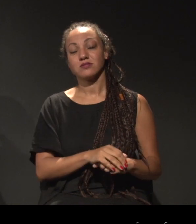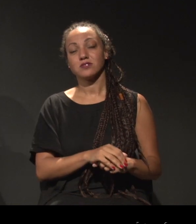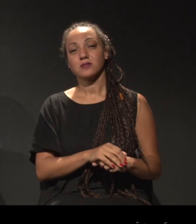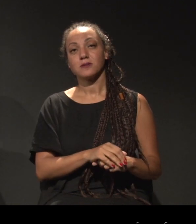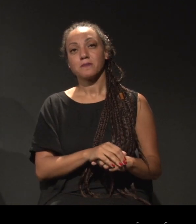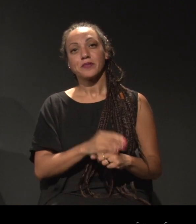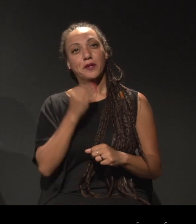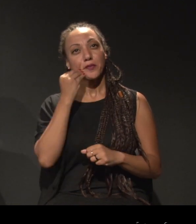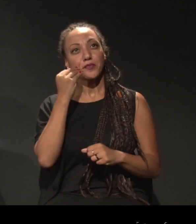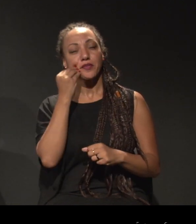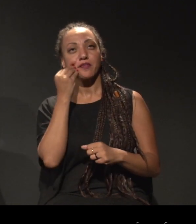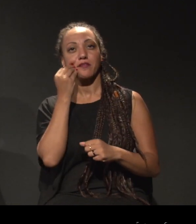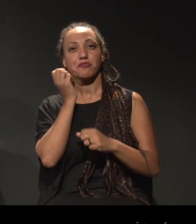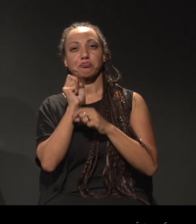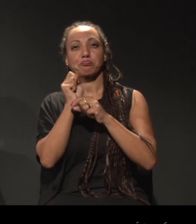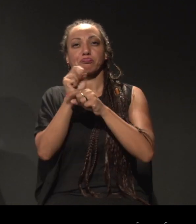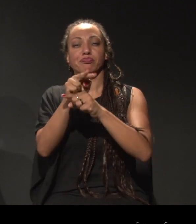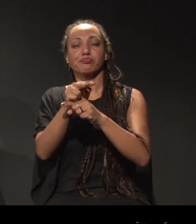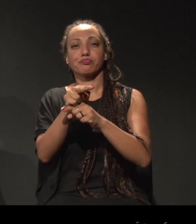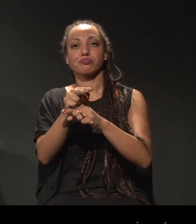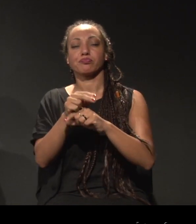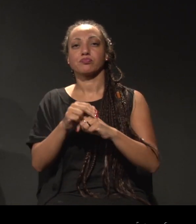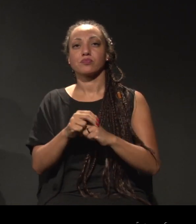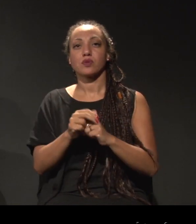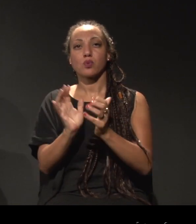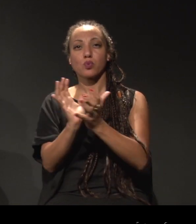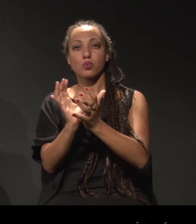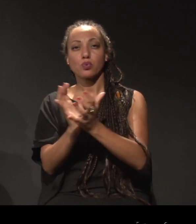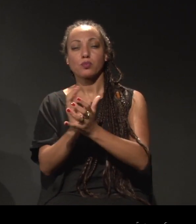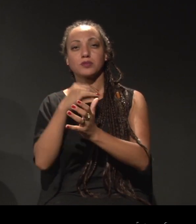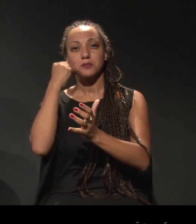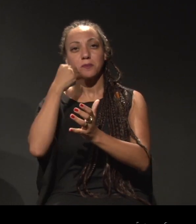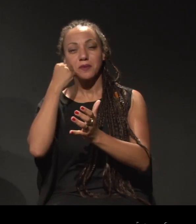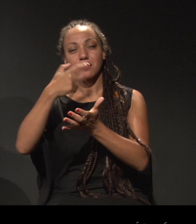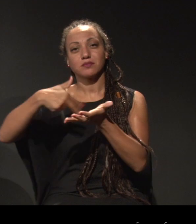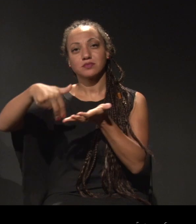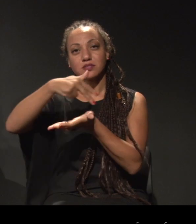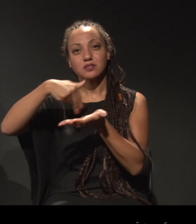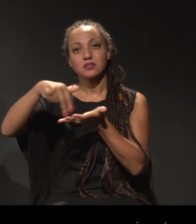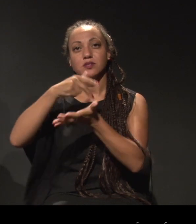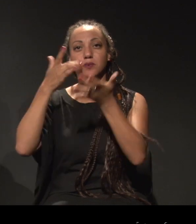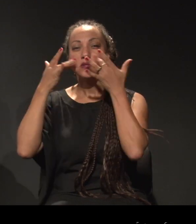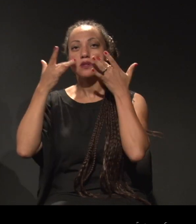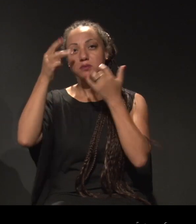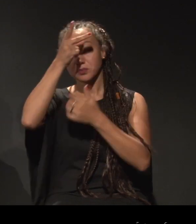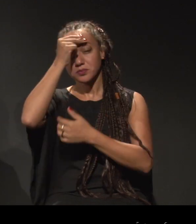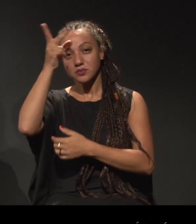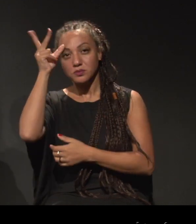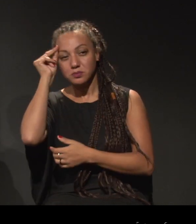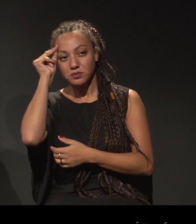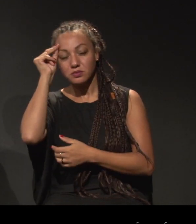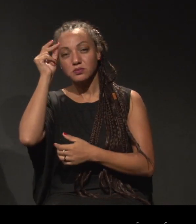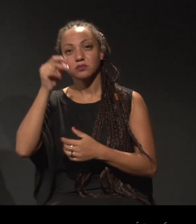Tento entrar no grupo experimental de dança do Teatro Municipal.